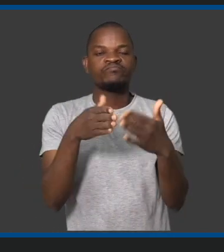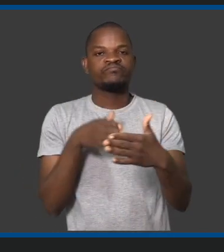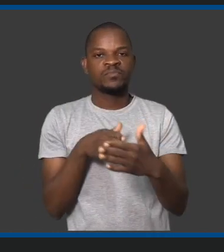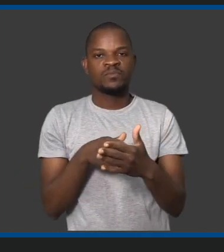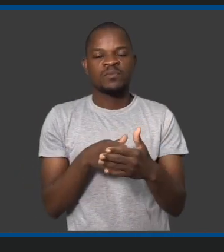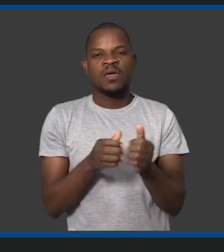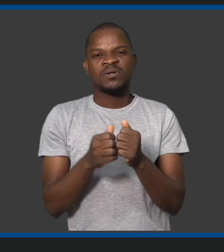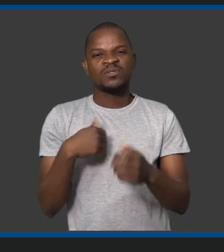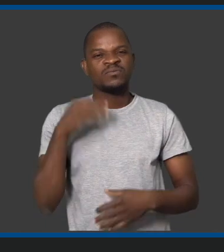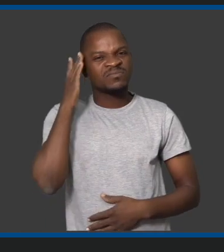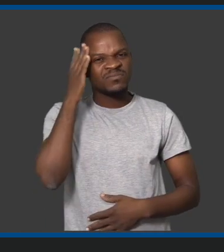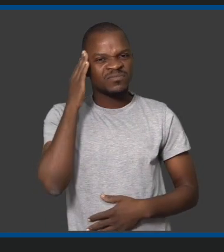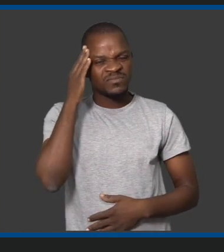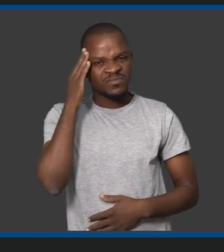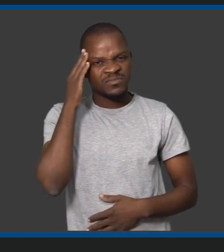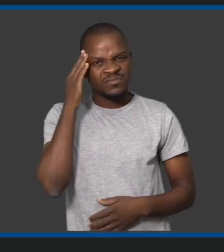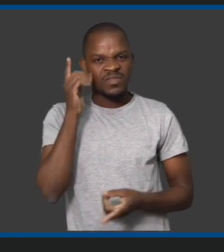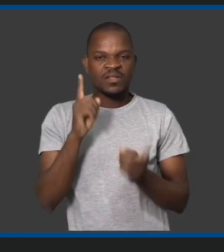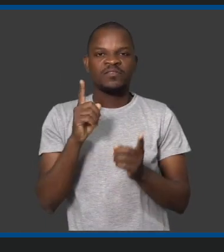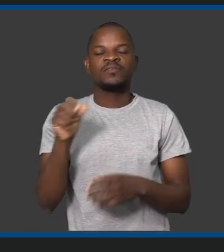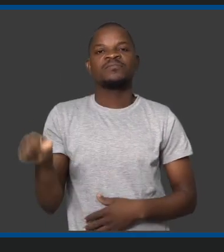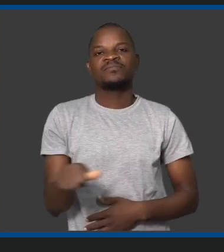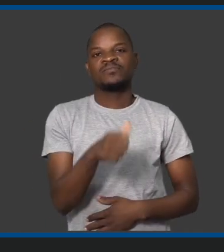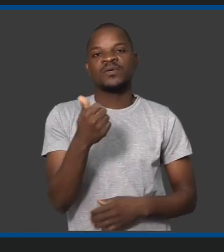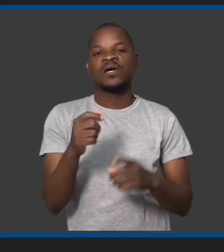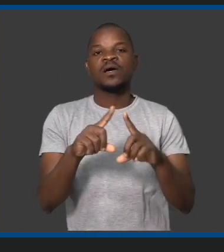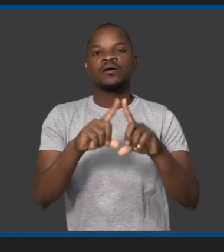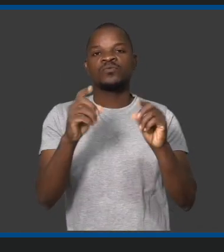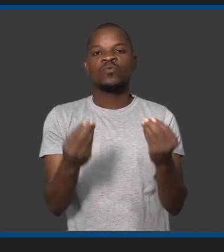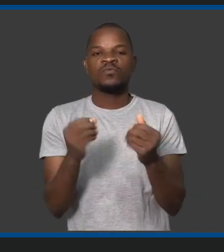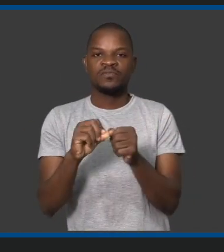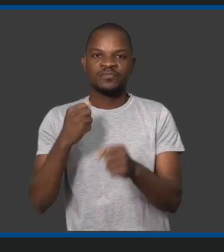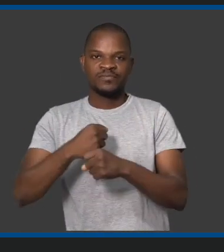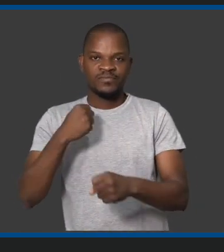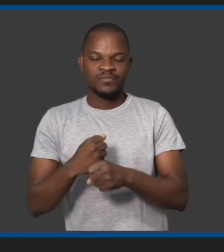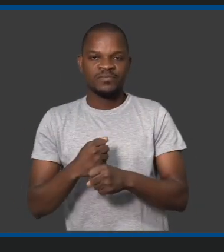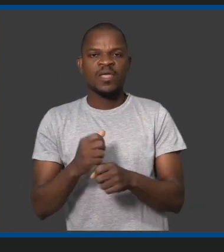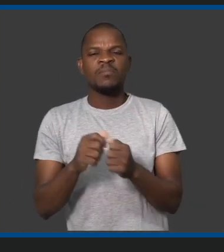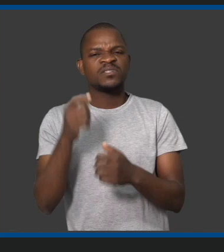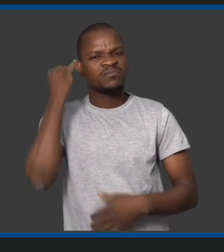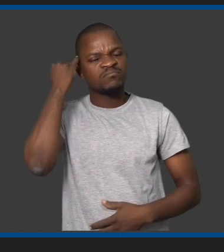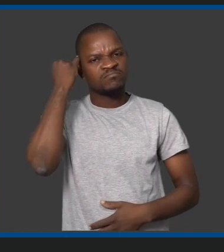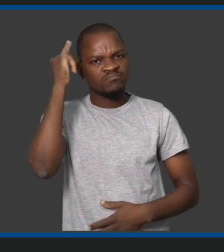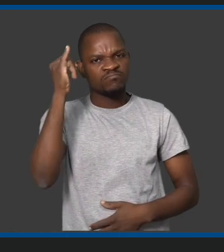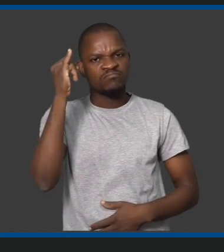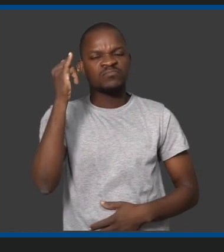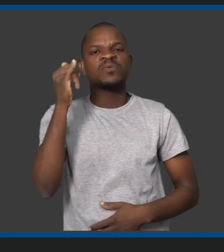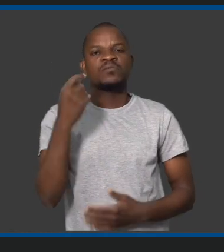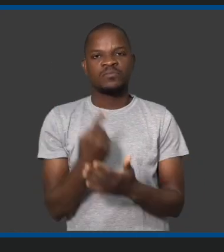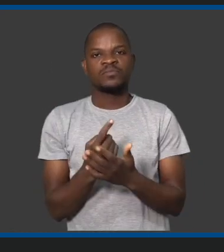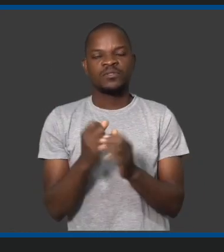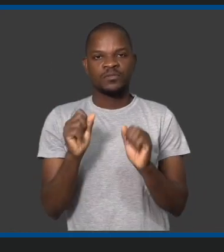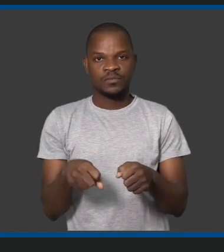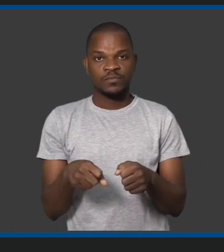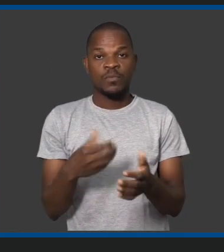figurino ou o modo desoperante dos jornalistas. Acho que é uma ideia que chegou no